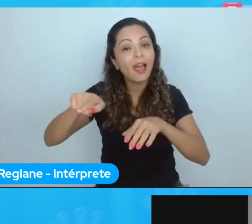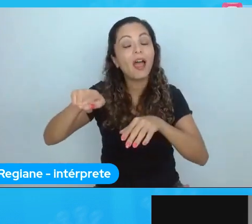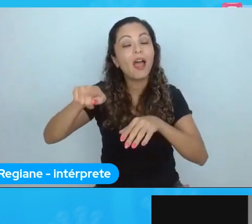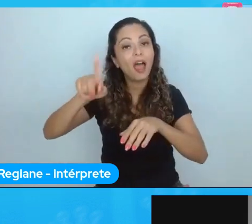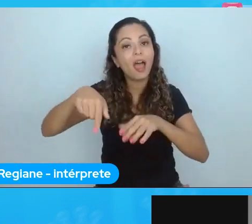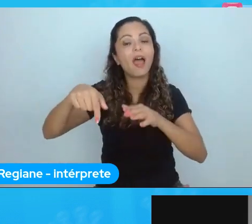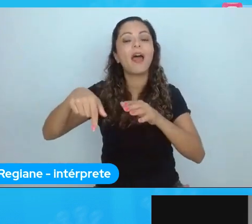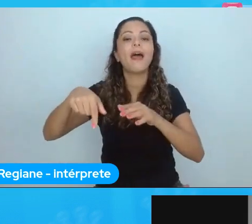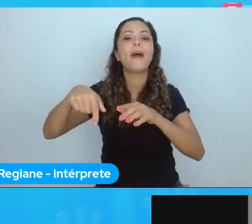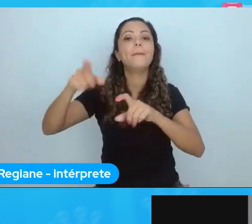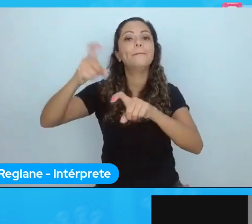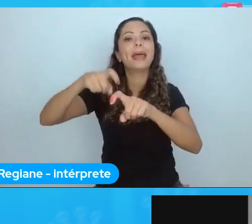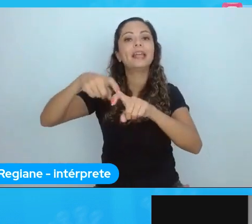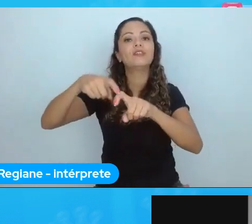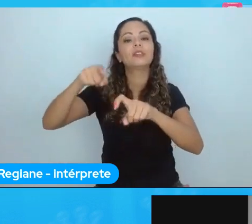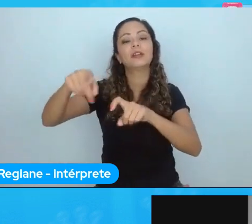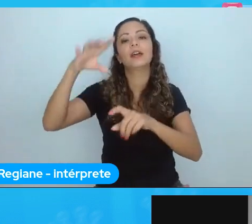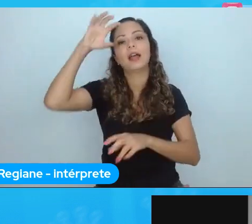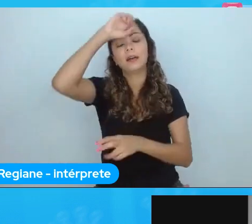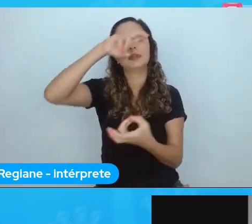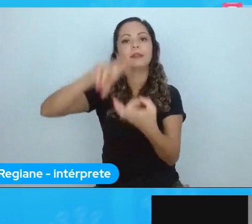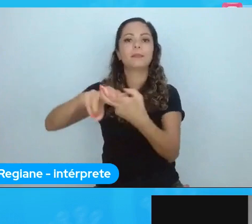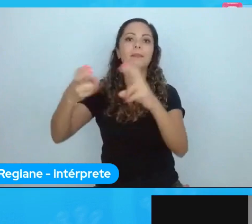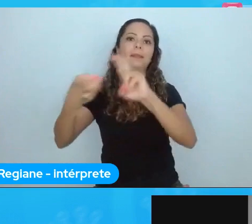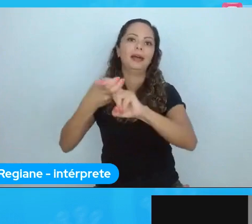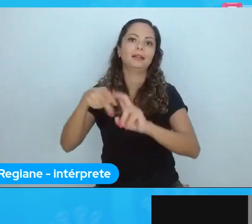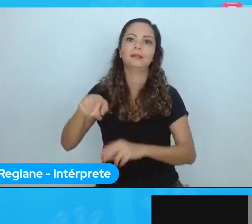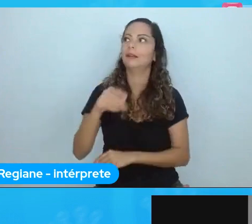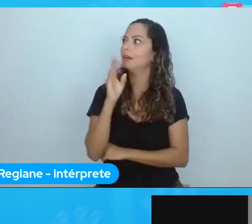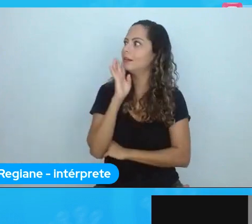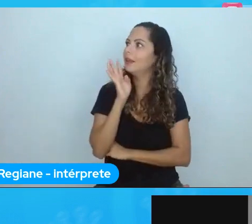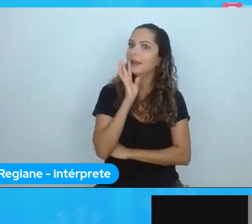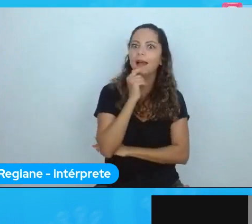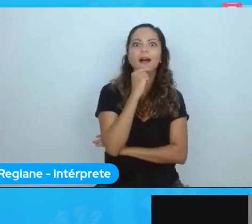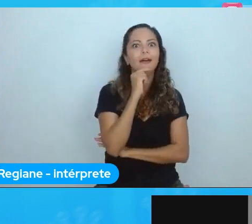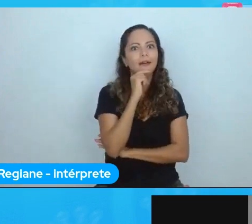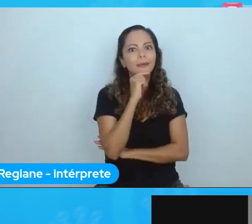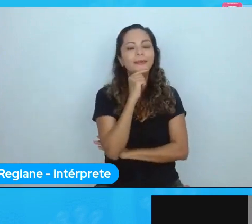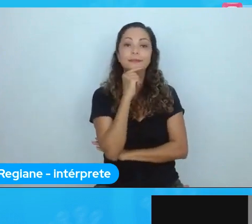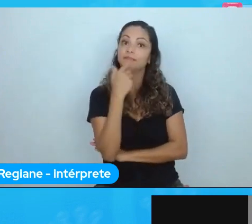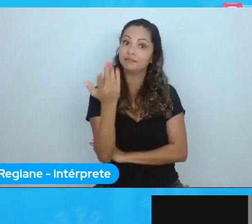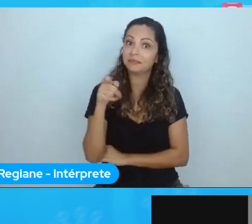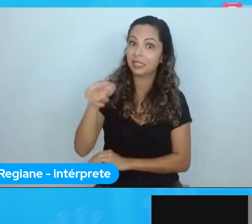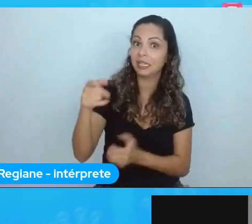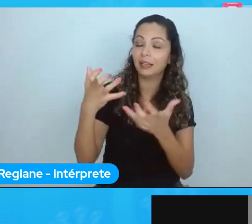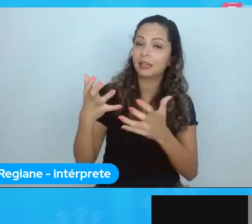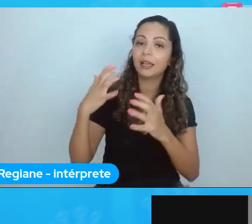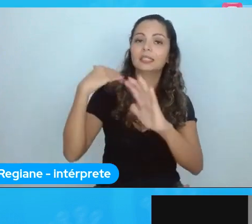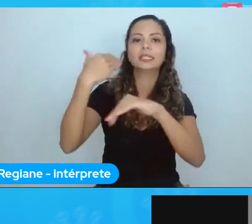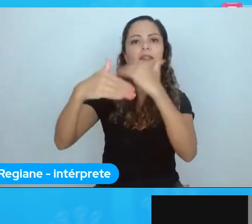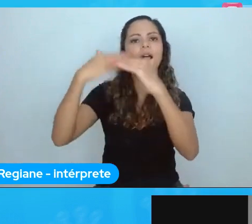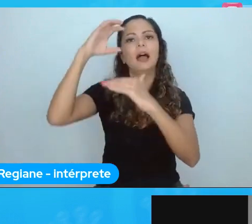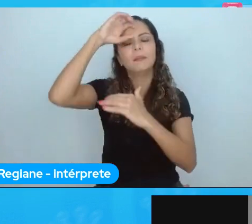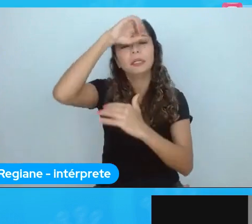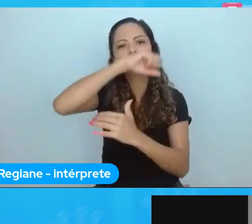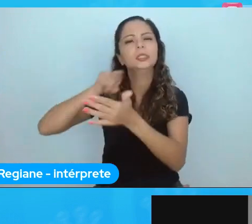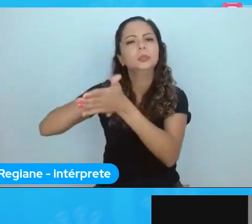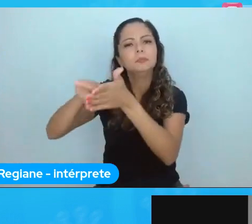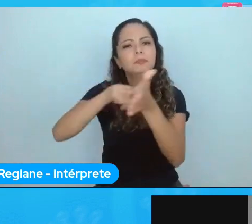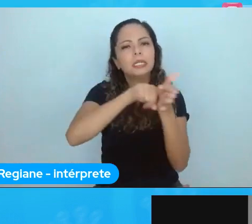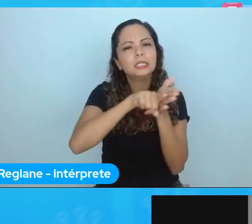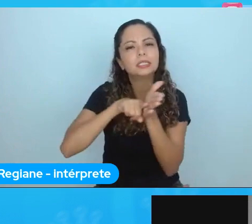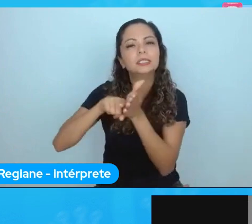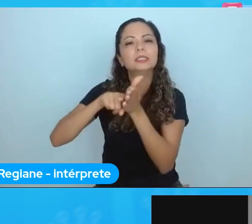bacana é que ela quer para desenvolver mais na área de saúde também, pesquisas voltaram à saúde, é bem